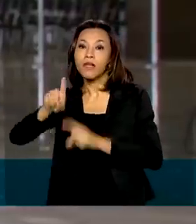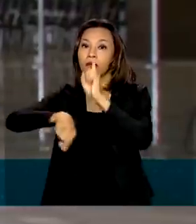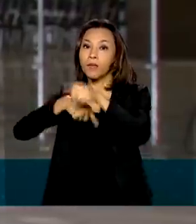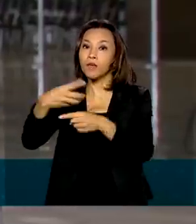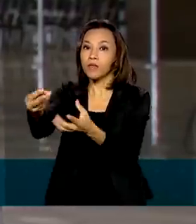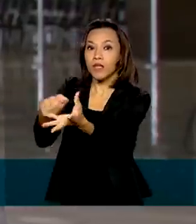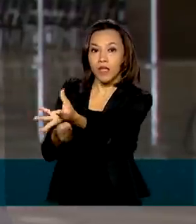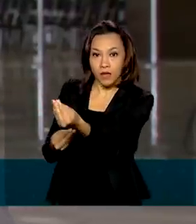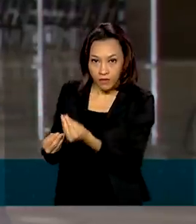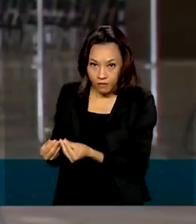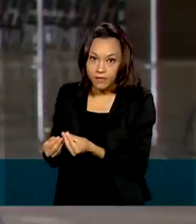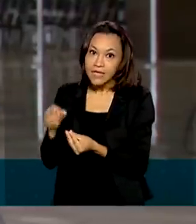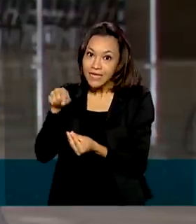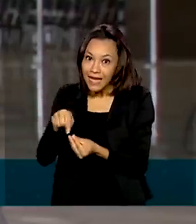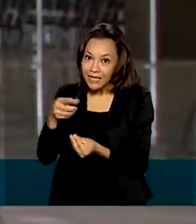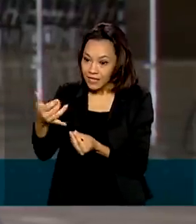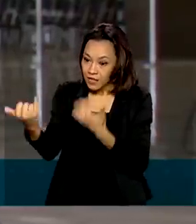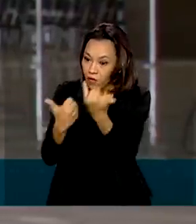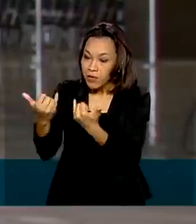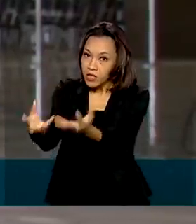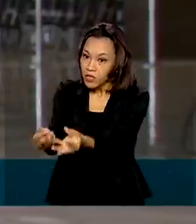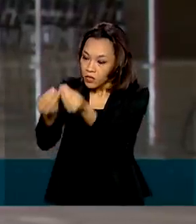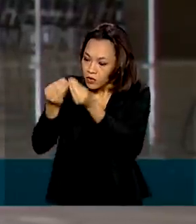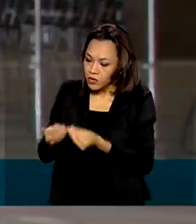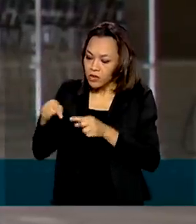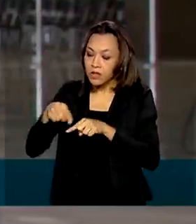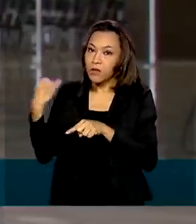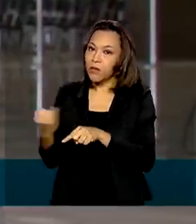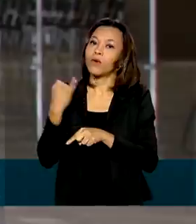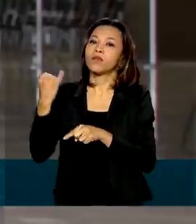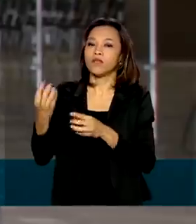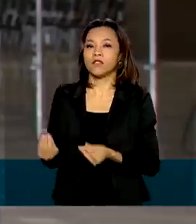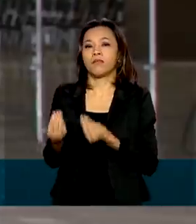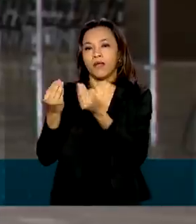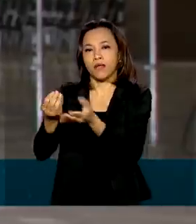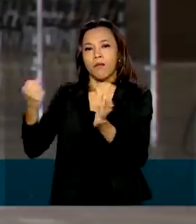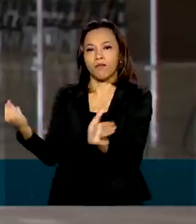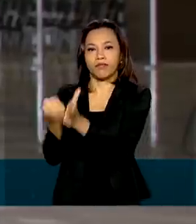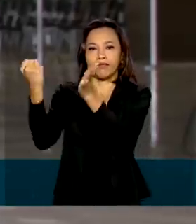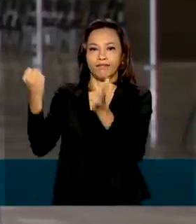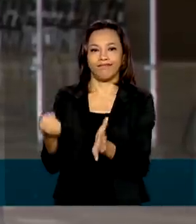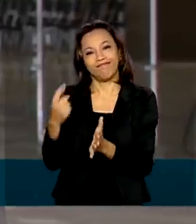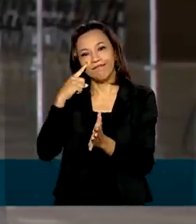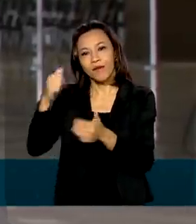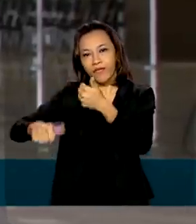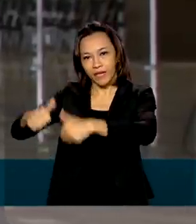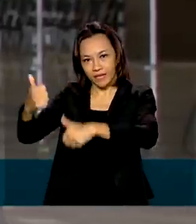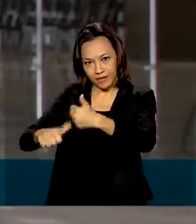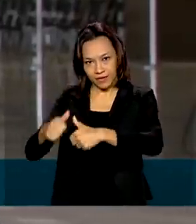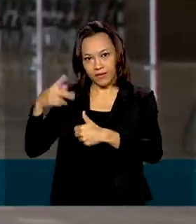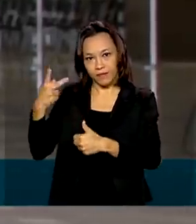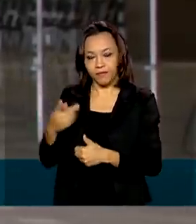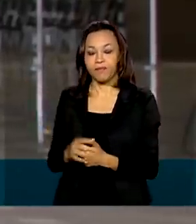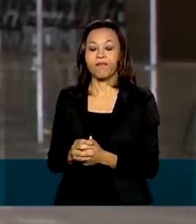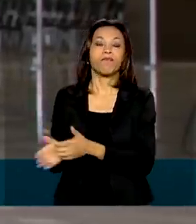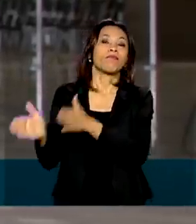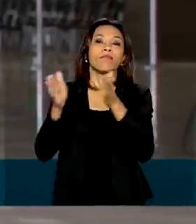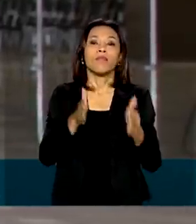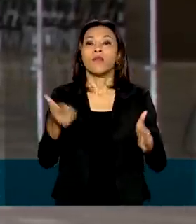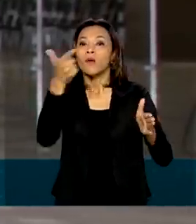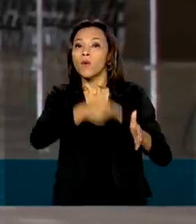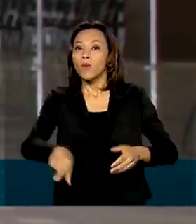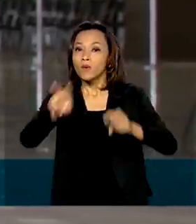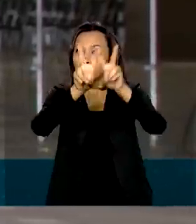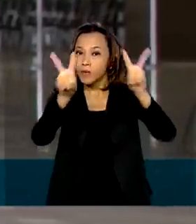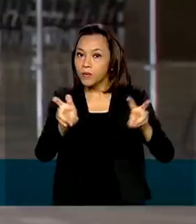Segundo a Anvisa, esses dados são essenciais para a certificação da confiabilidade do estudo. E ainda falando sobre vacina, Renata, o